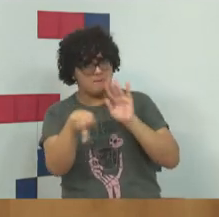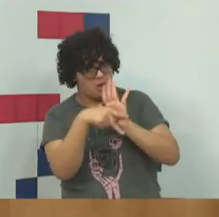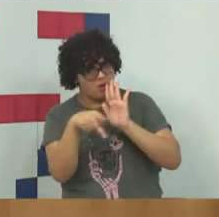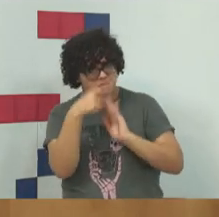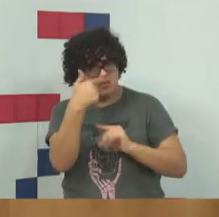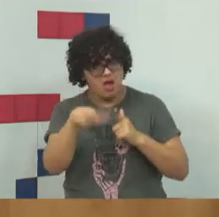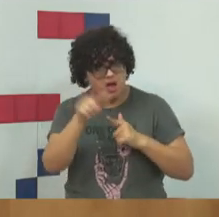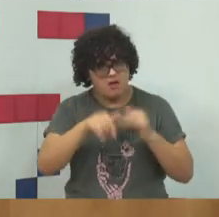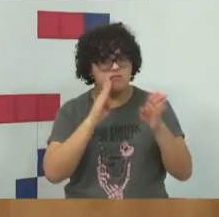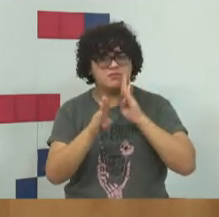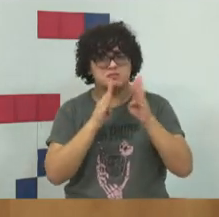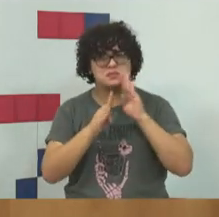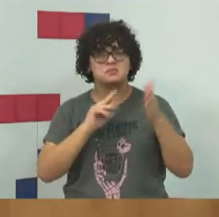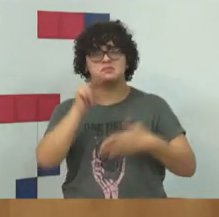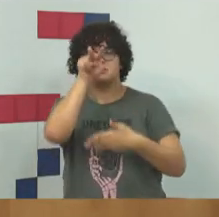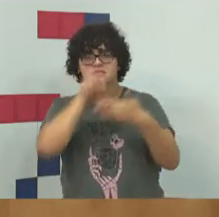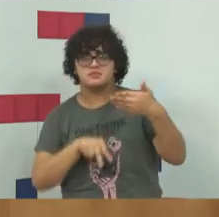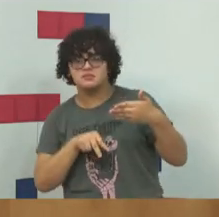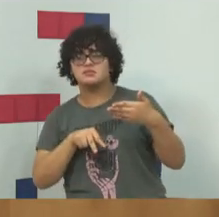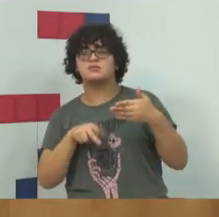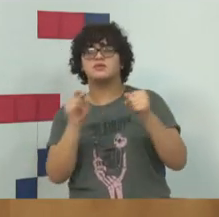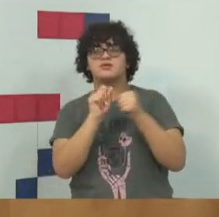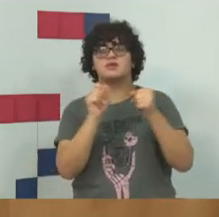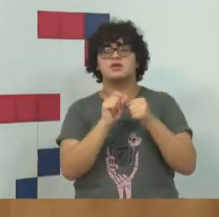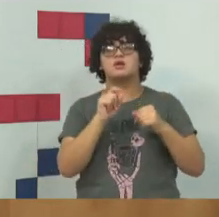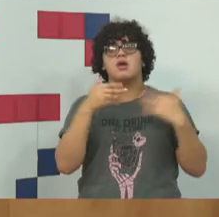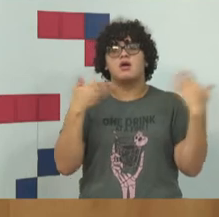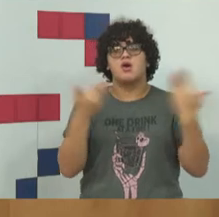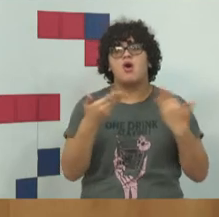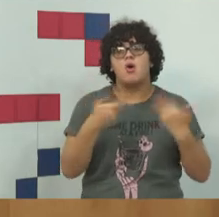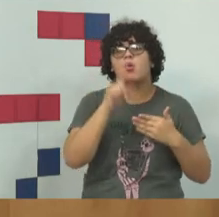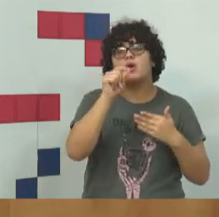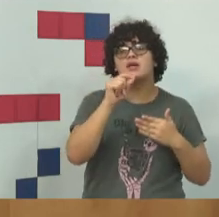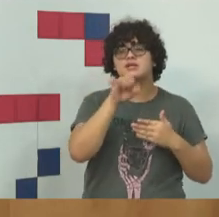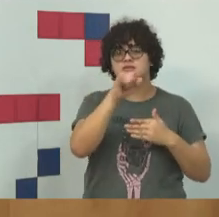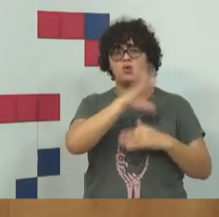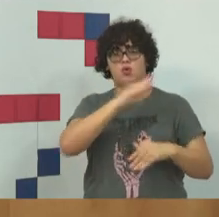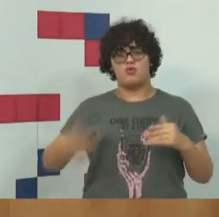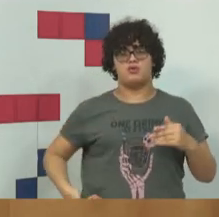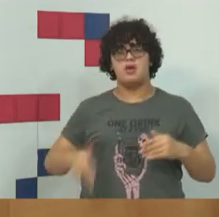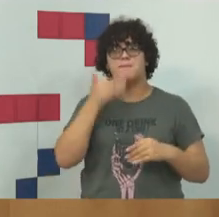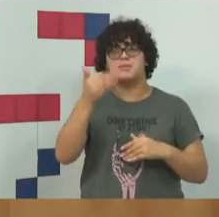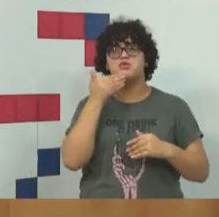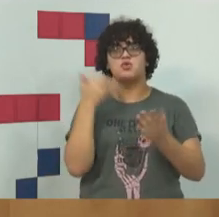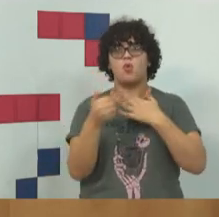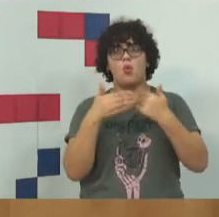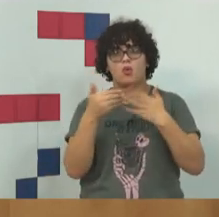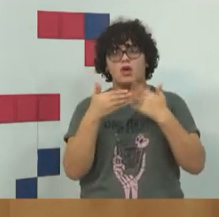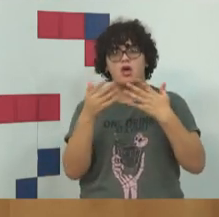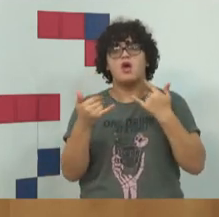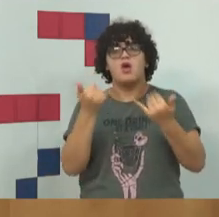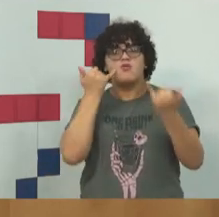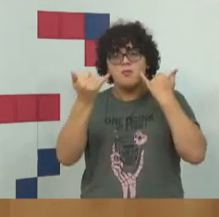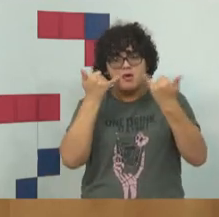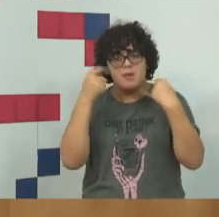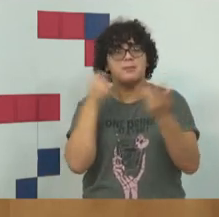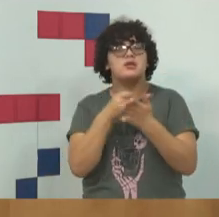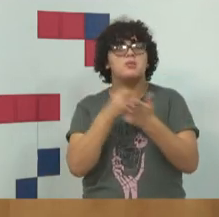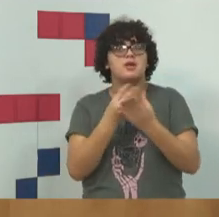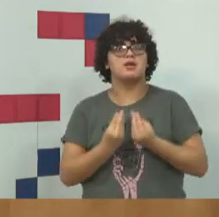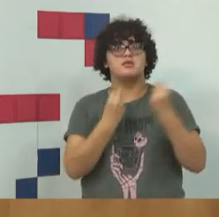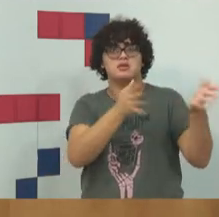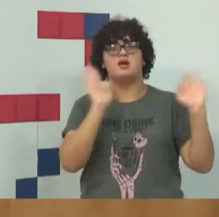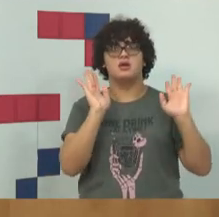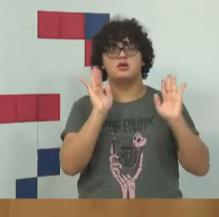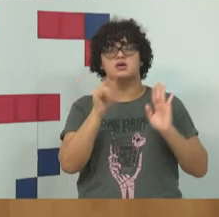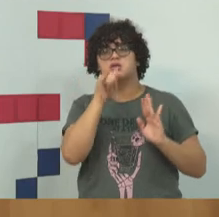O Facebook, se você ler os termos de serviço do Facebook, está escrito ali que se o governo dos Estados Unidos pedirem qualquer informação, o Facebook é obrigado a dar. E você